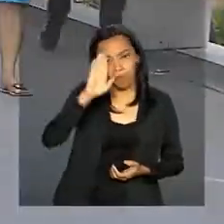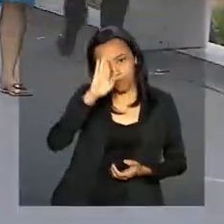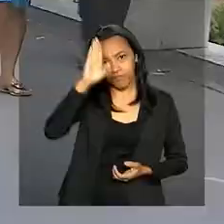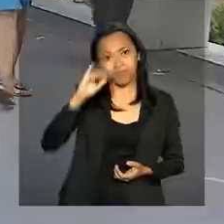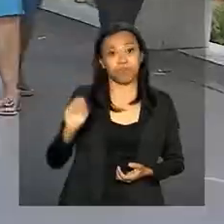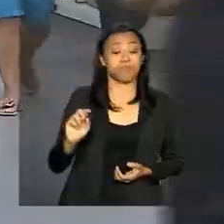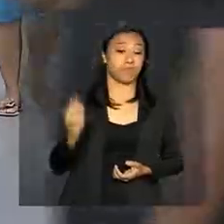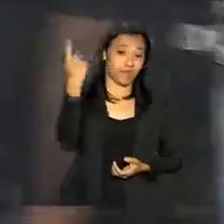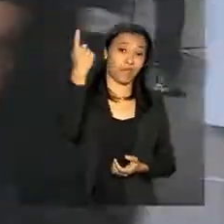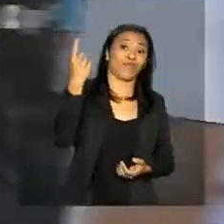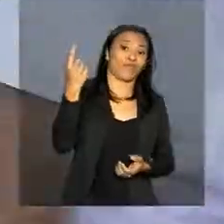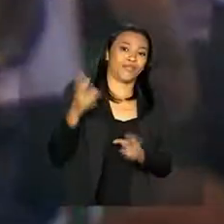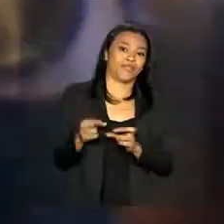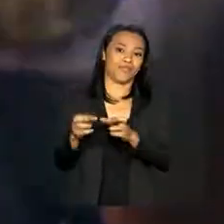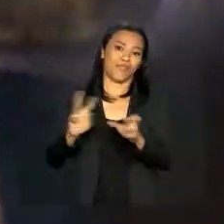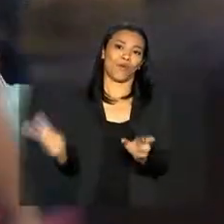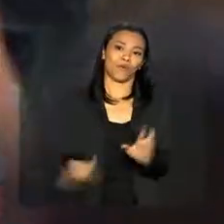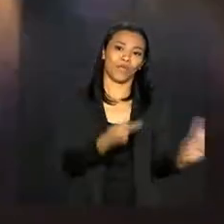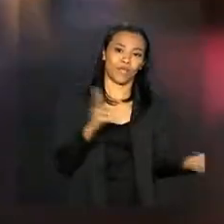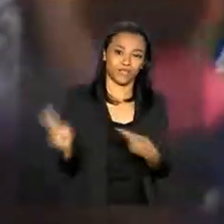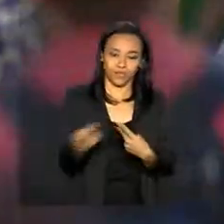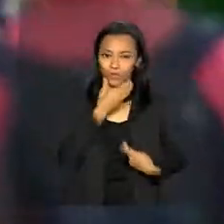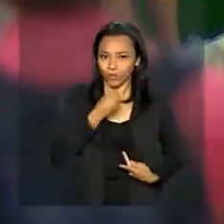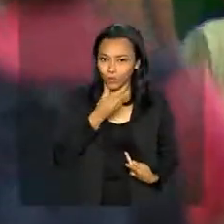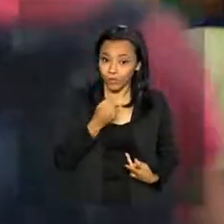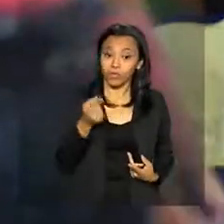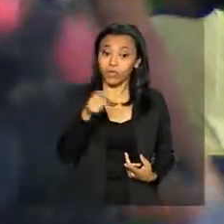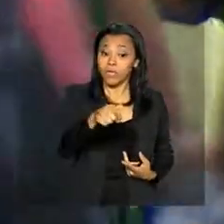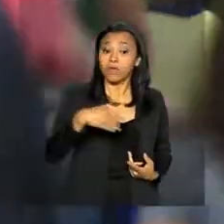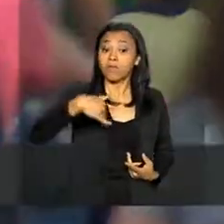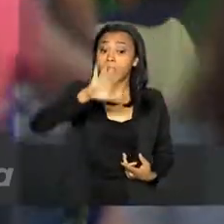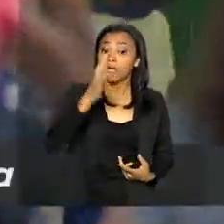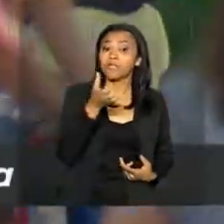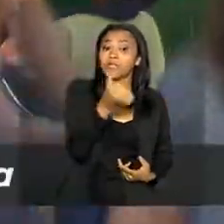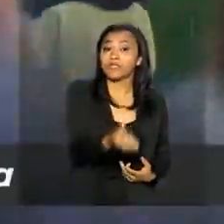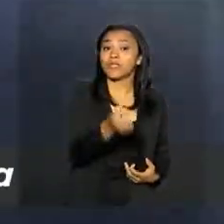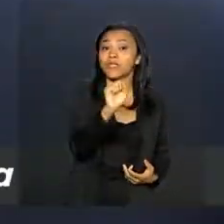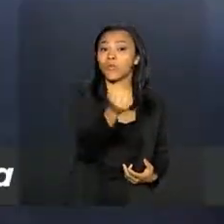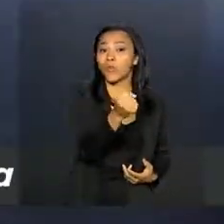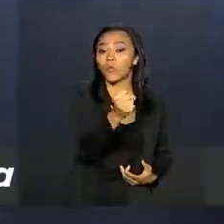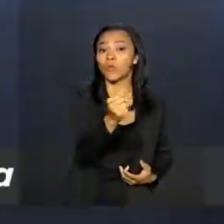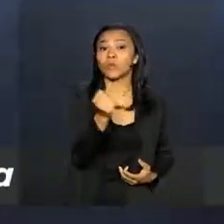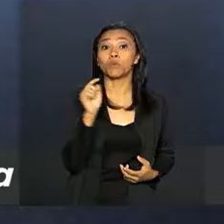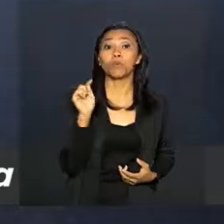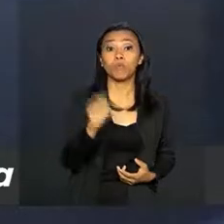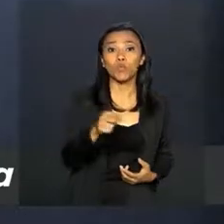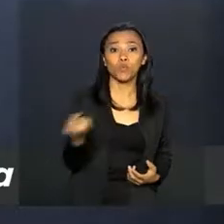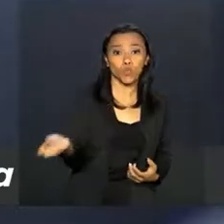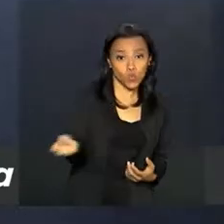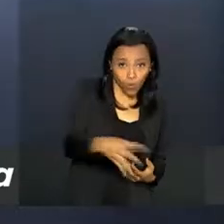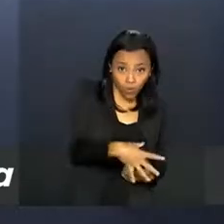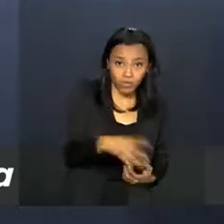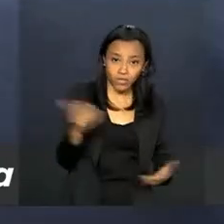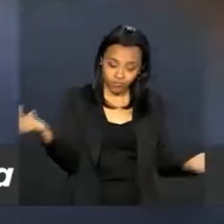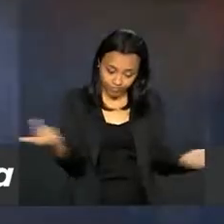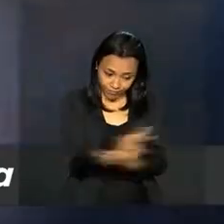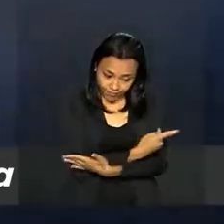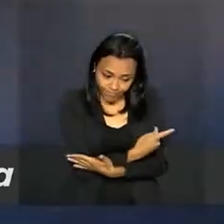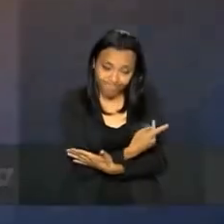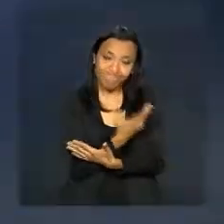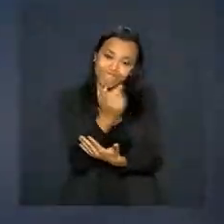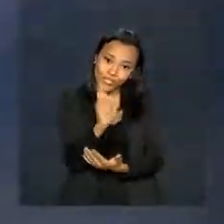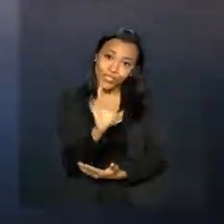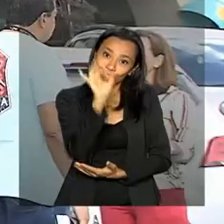A estimativa do Ministério da Saúde é que mais de 68 mil novos casos da doença sejam diagnosticados